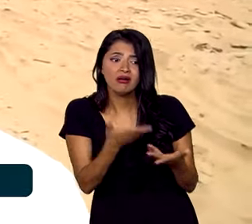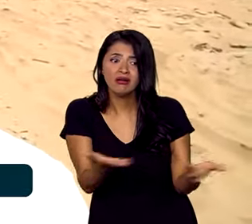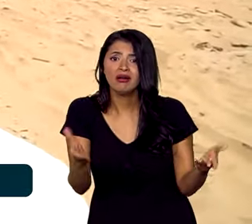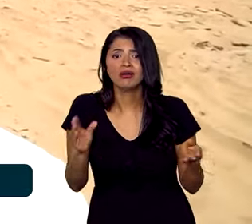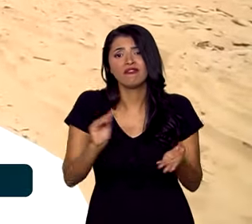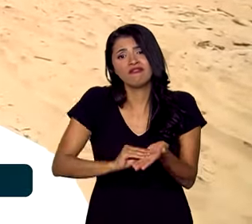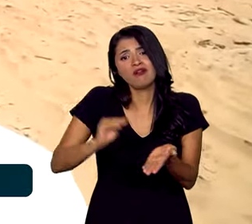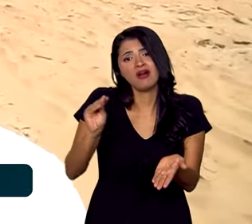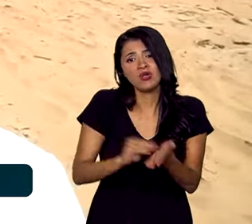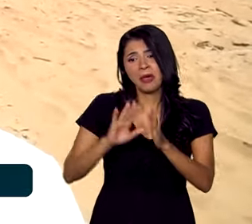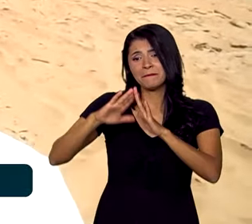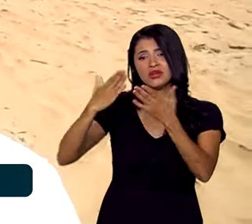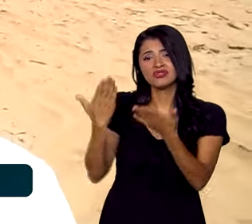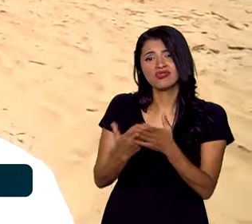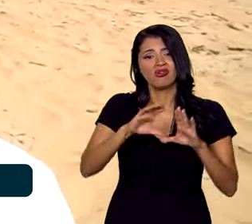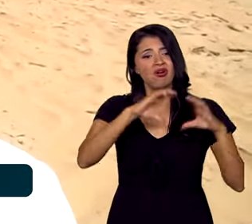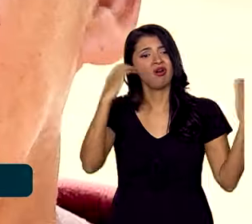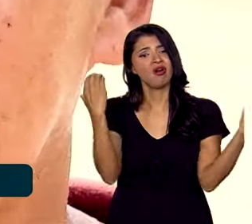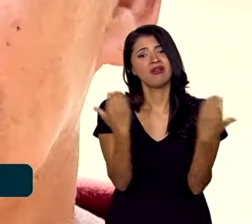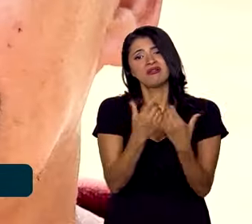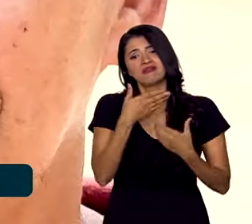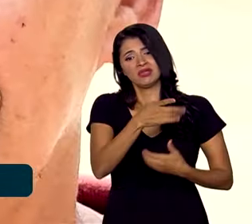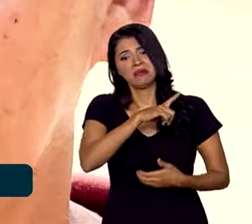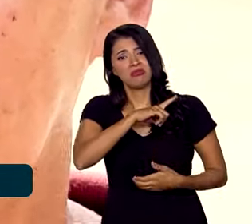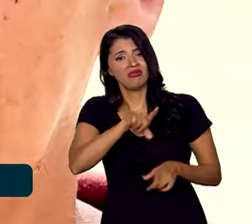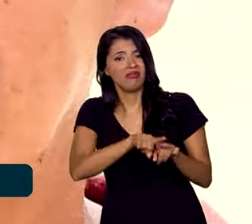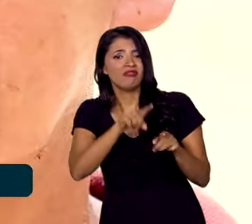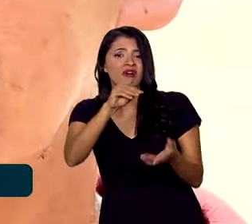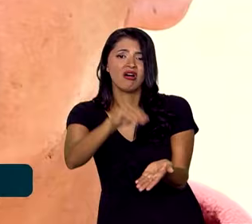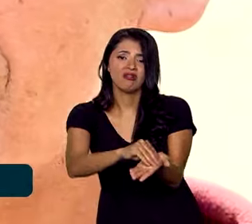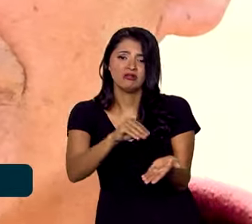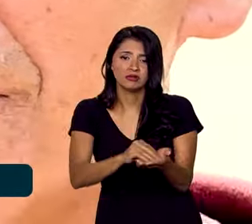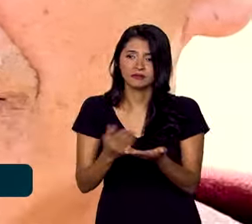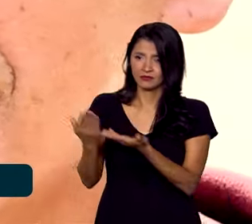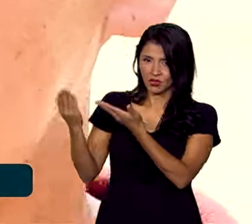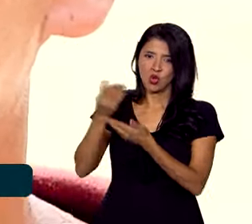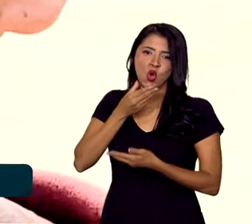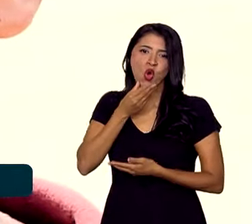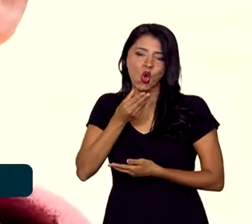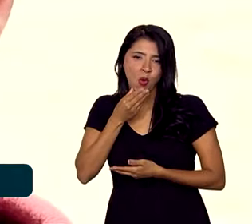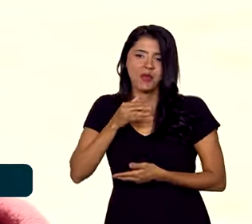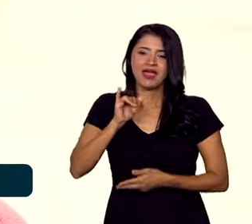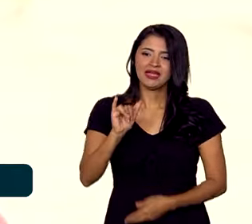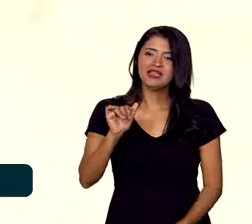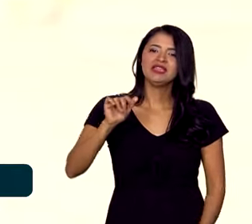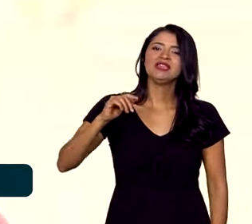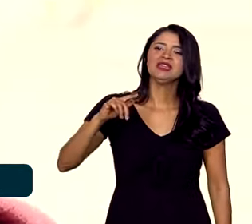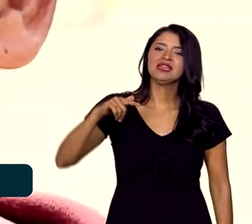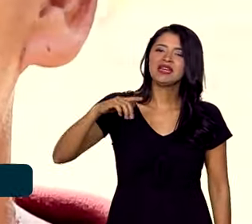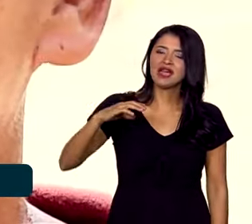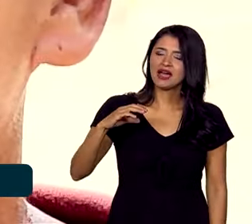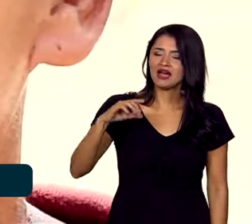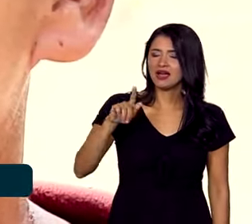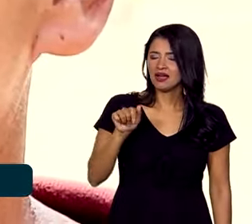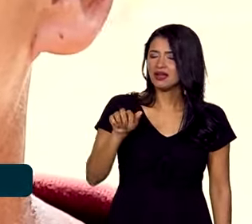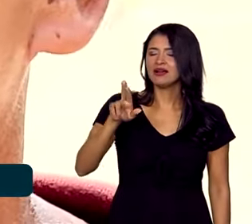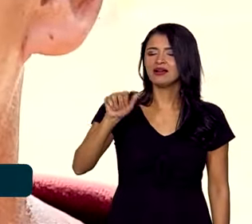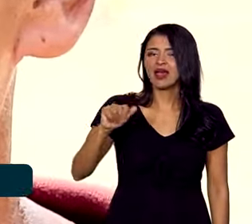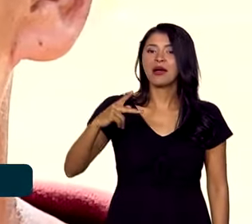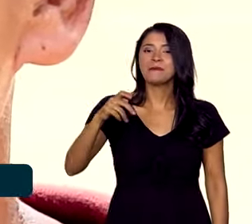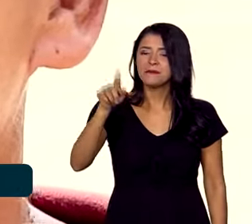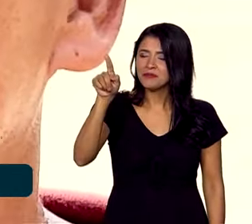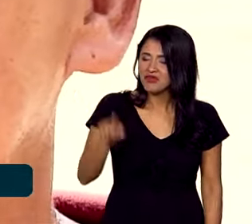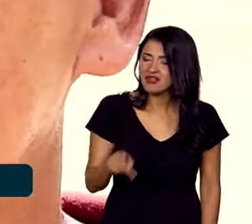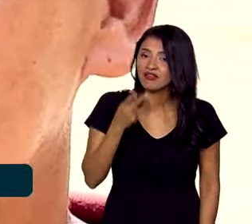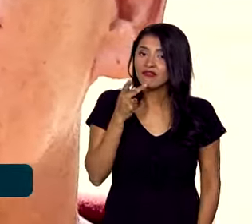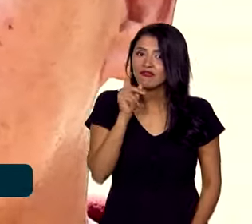para as escolas, como para as comunidades comunitárias. O Anderson, da comunidade de Igarapé da Praia, diz que a seca está tornando